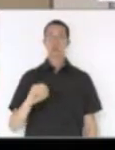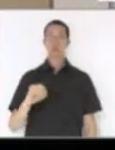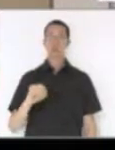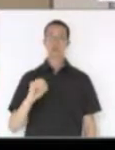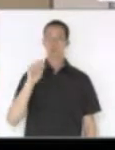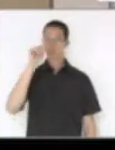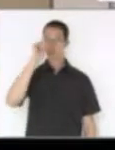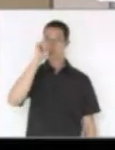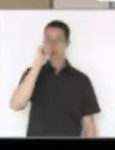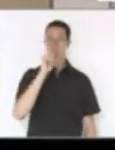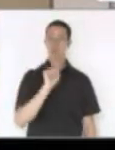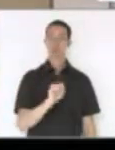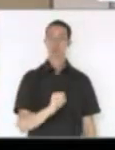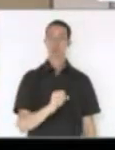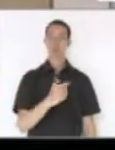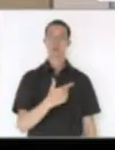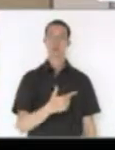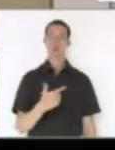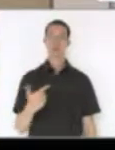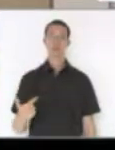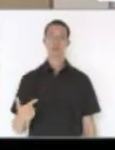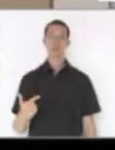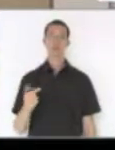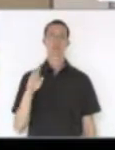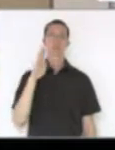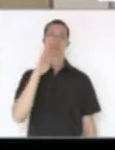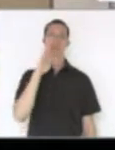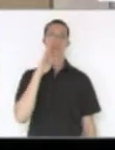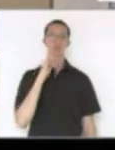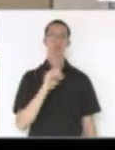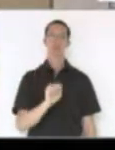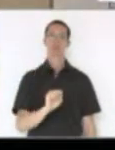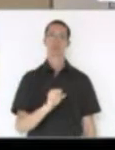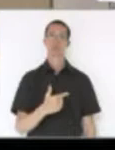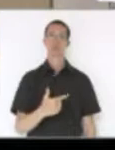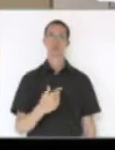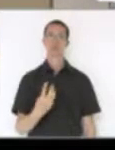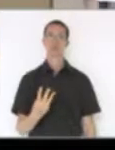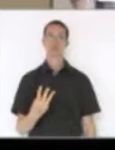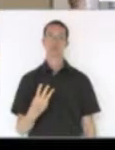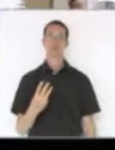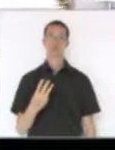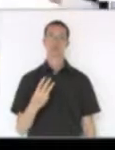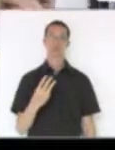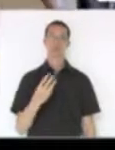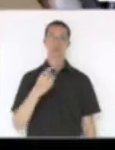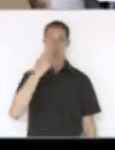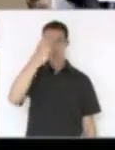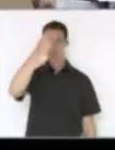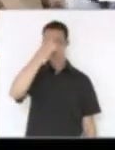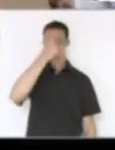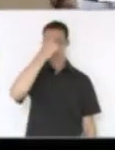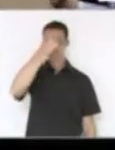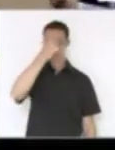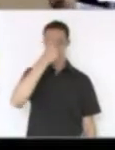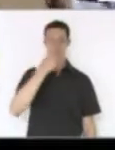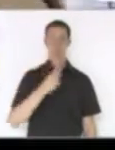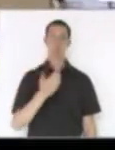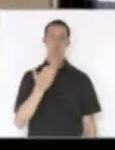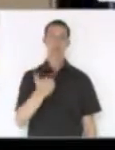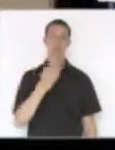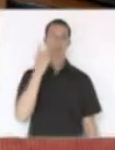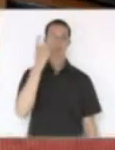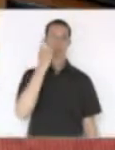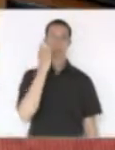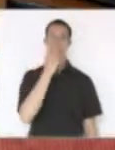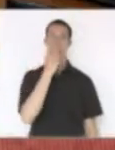820 e 828, deputado Nilson Berlanda, 823, deputado Maurício Codilac, com a palavra o